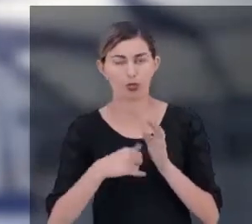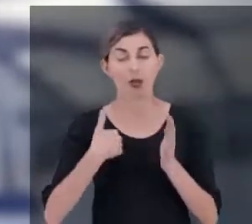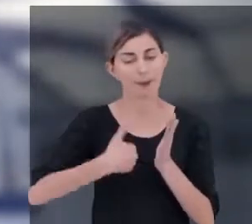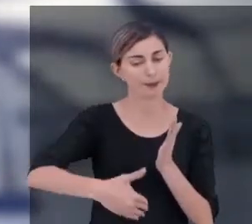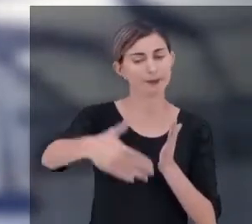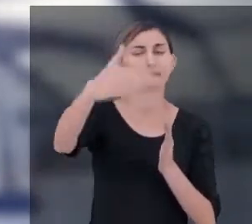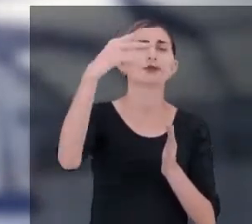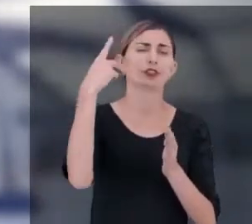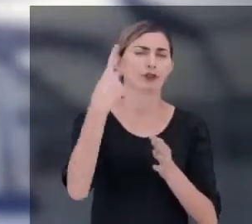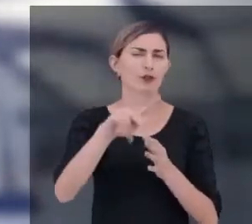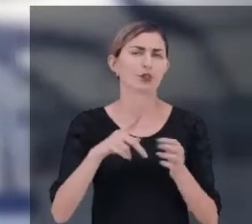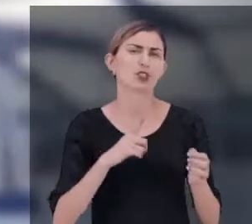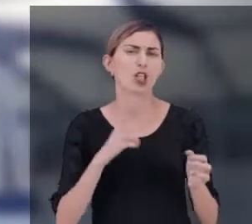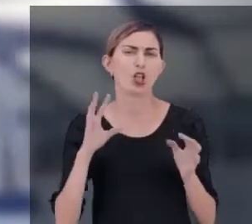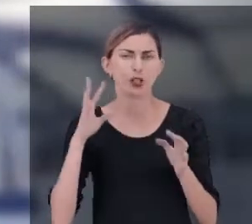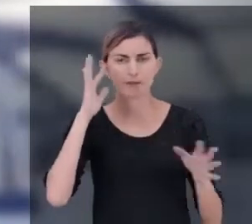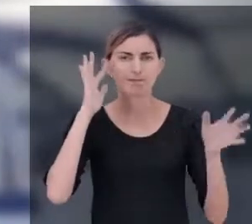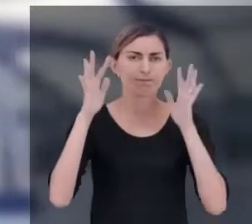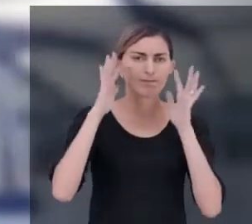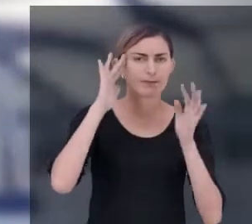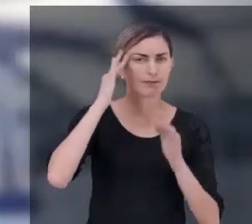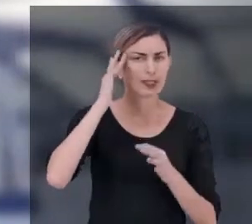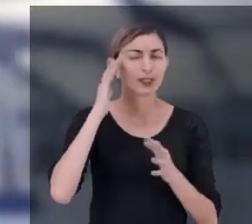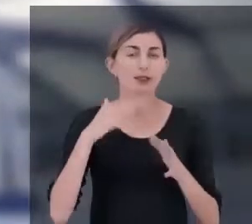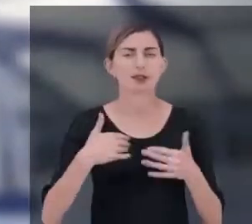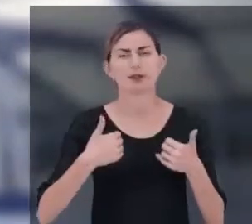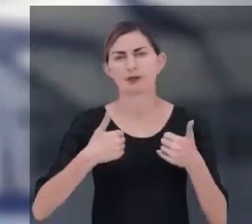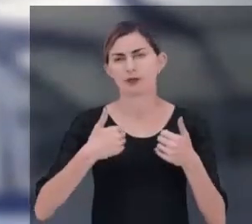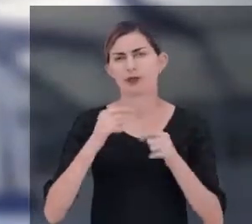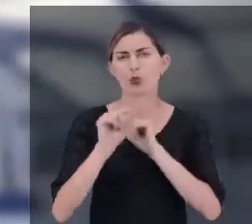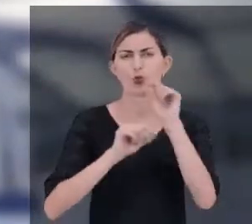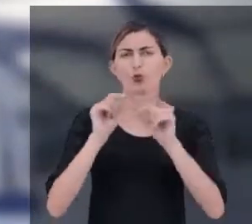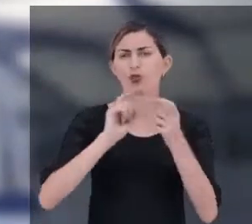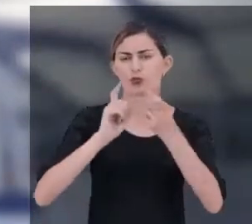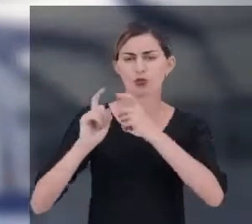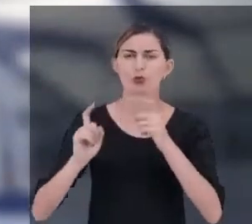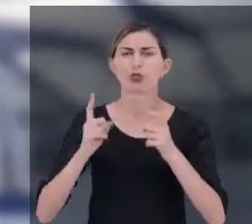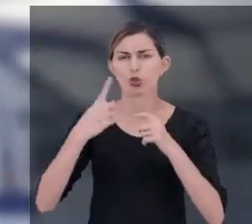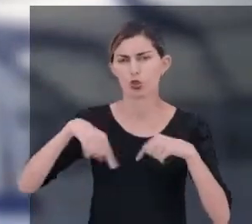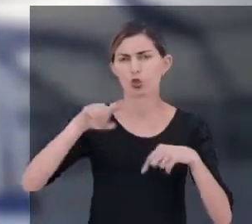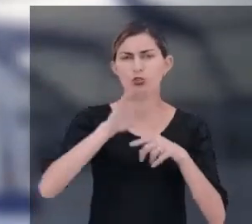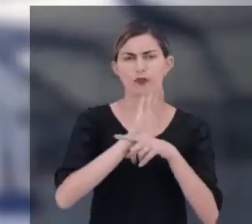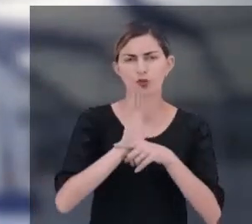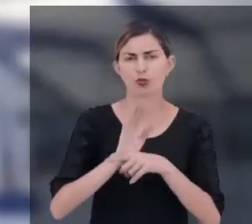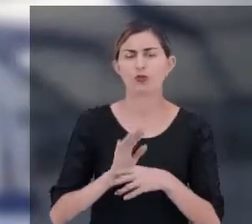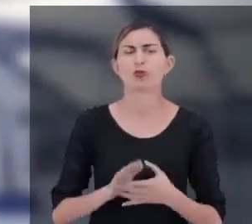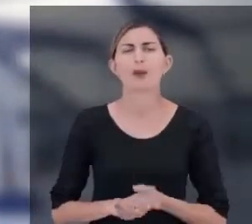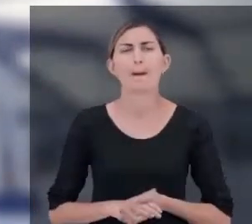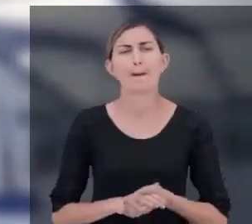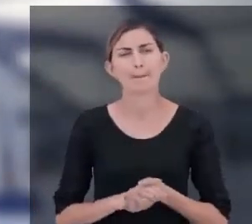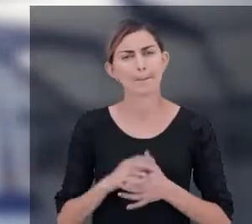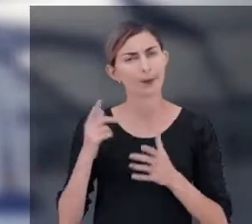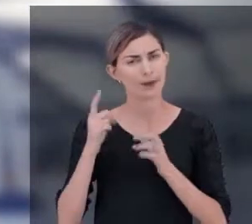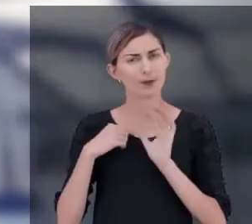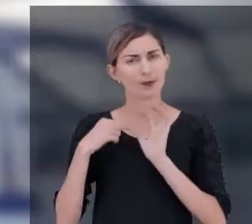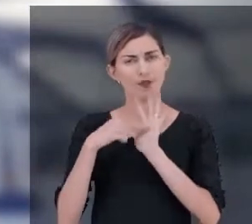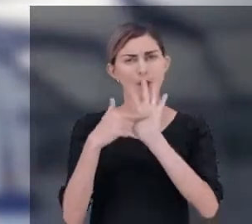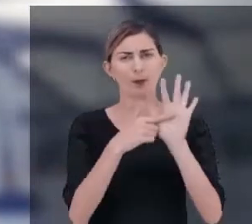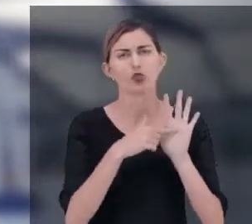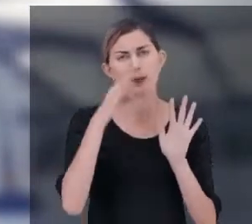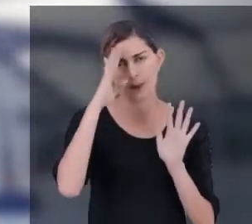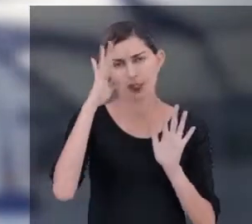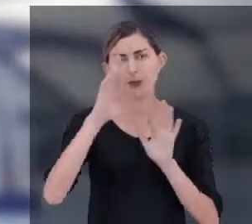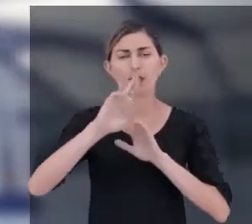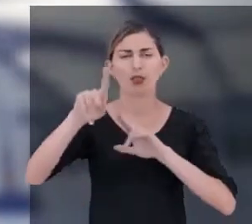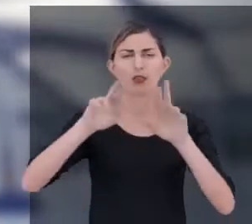É a partir daí que você terá uma noção básica para entender o que vai ser discutido na nossa videoaula, que trará